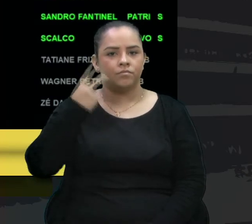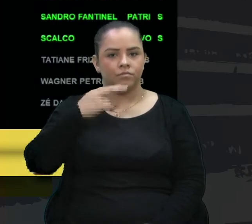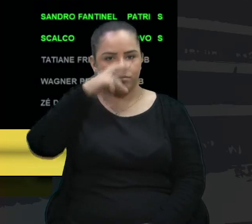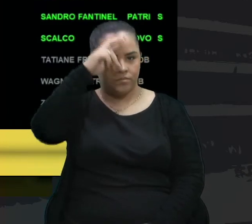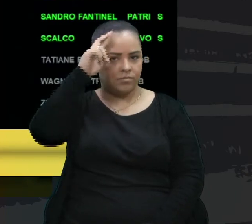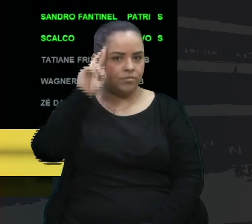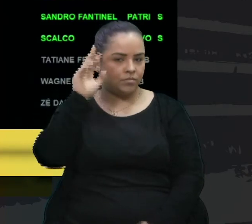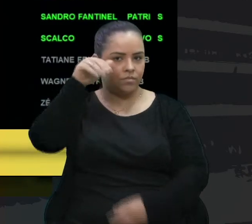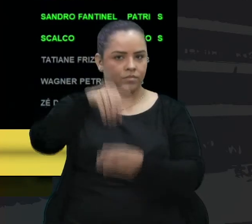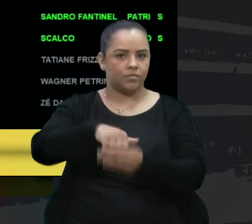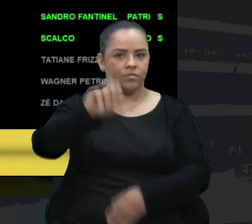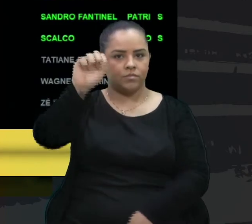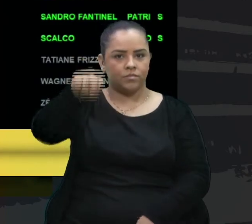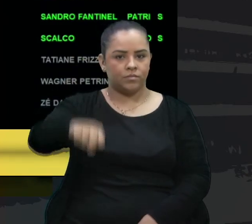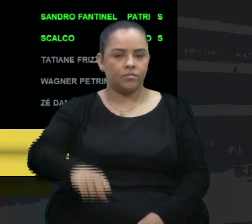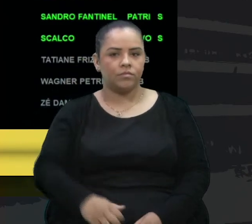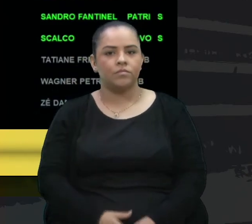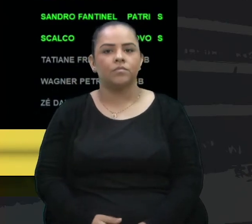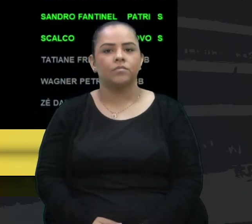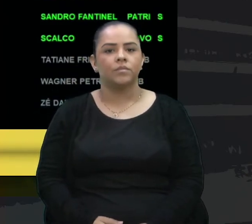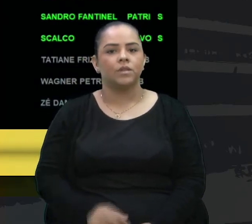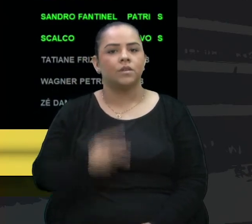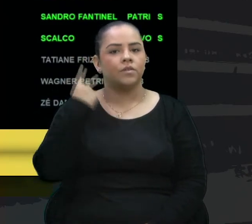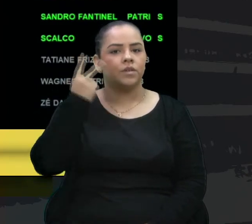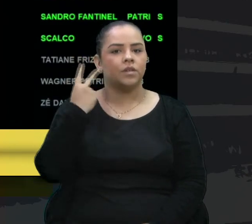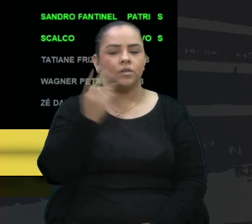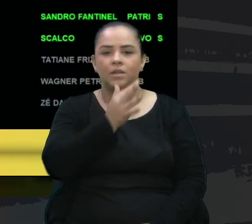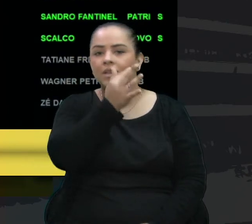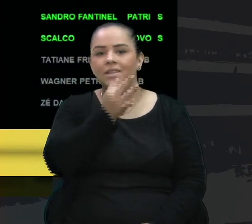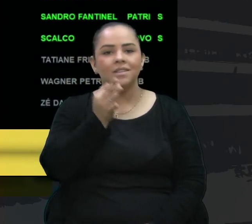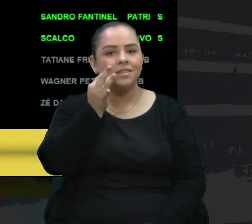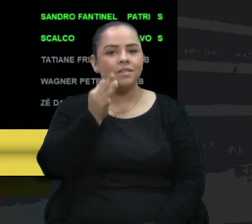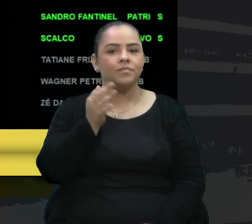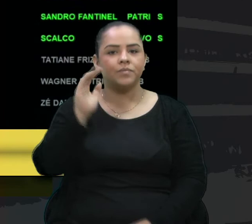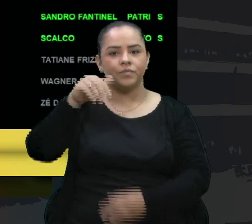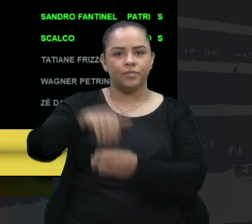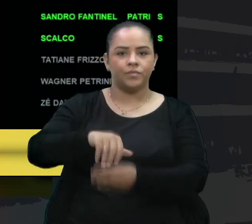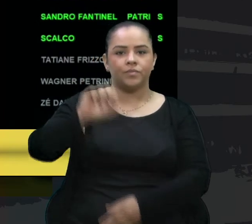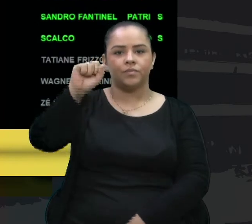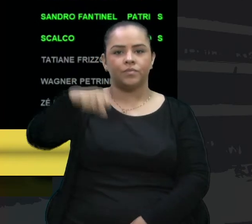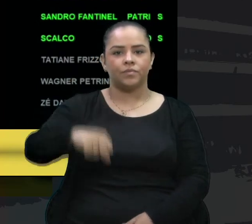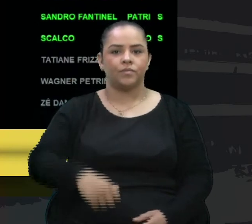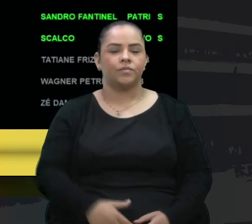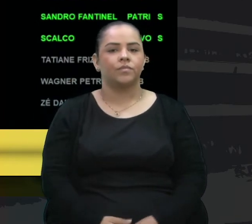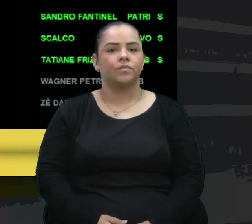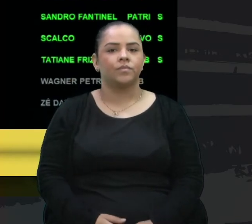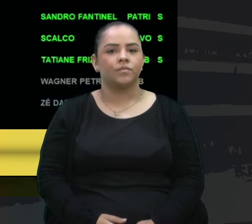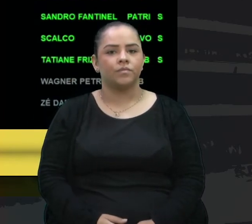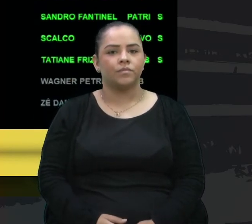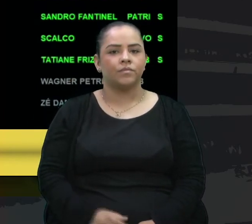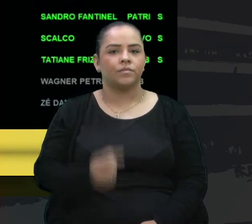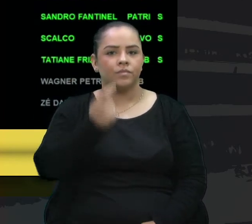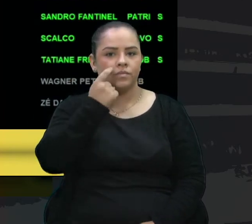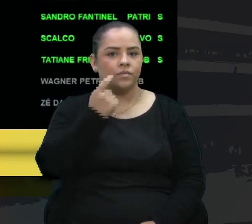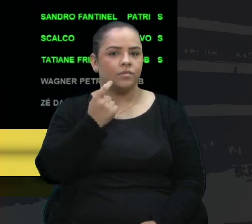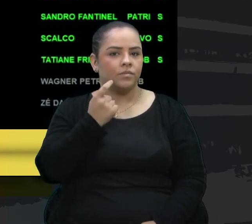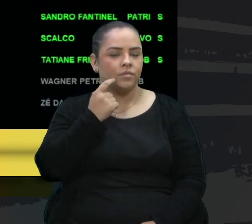vota sim. Vereadora Tatiana Frizzo, vota sim. Vota sim, vereador Petrini,